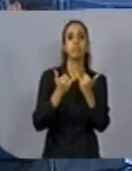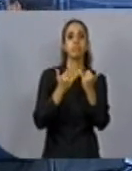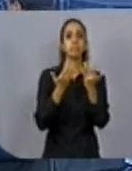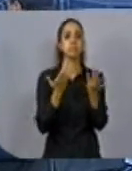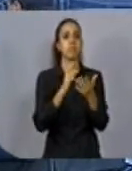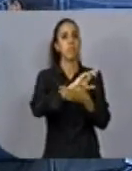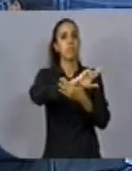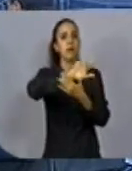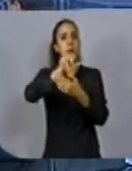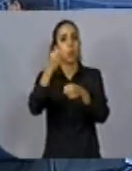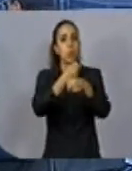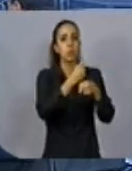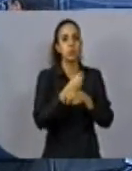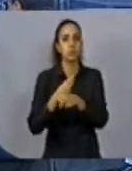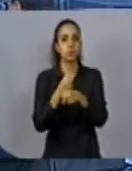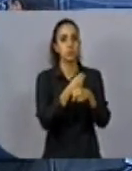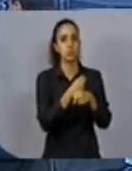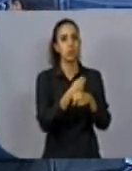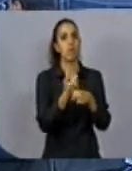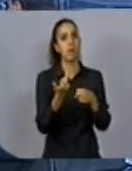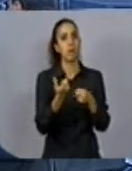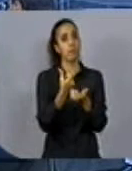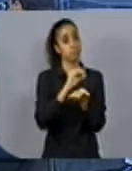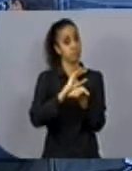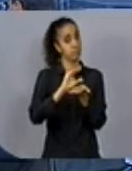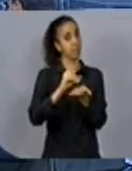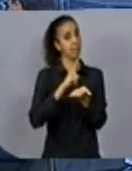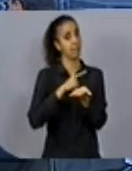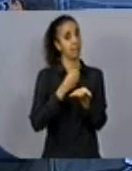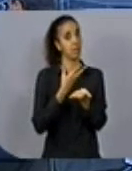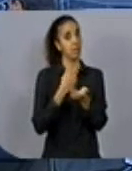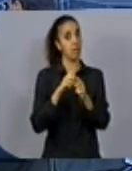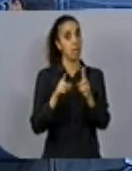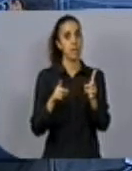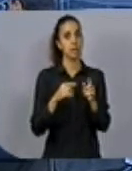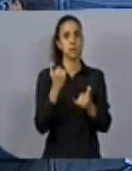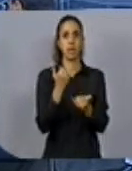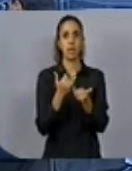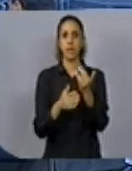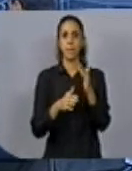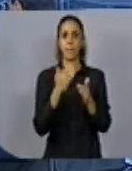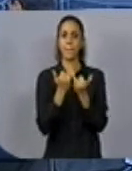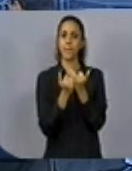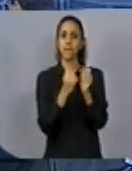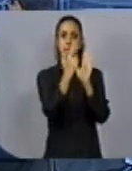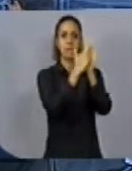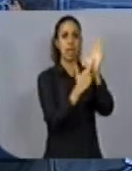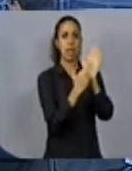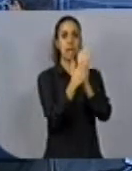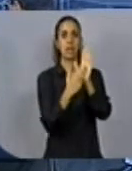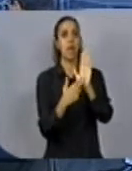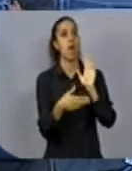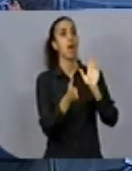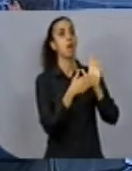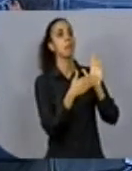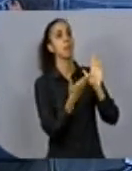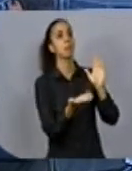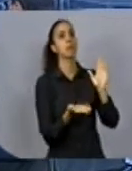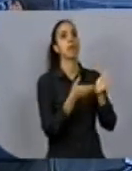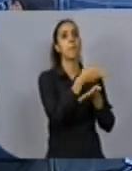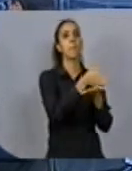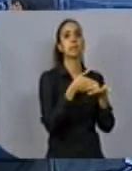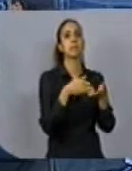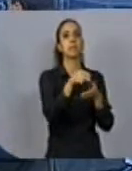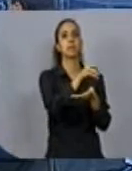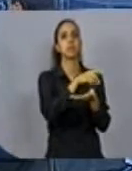até se beneficiando do custo baixo dessas áreas e está virando regra em alguns lugares já propor o projeto de parcelamento, por